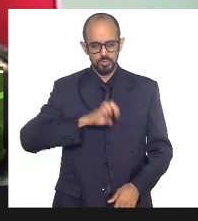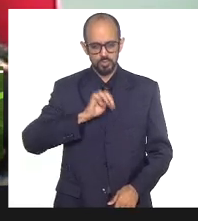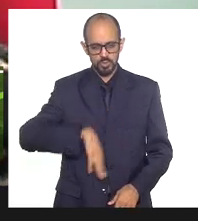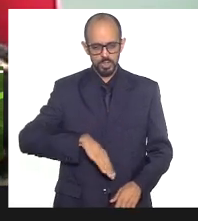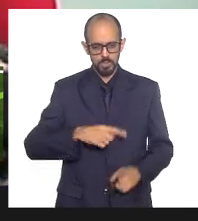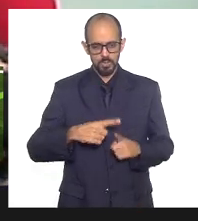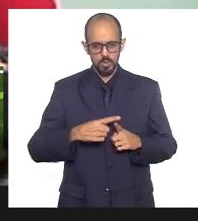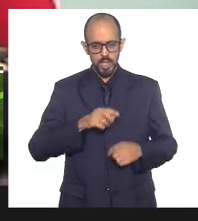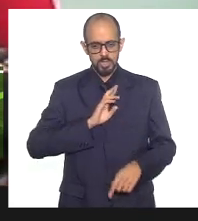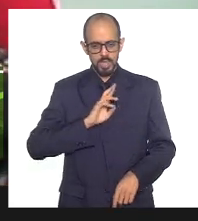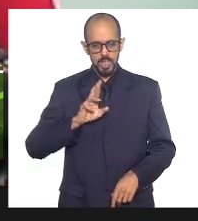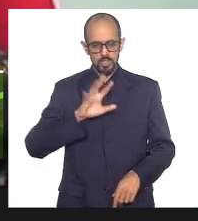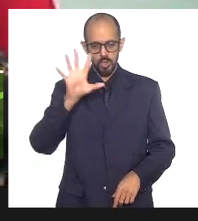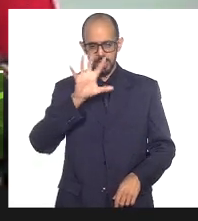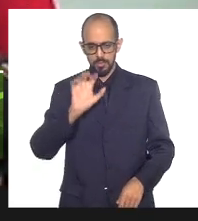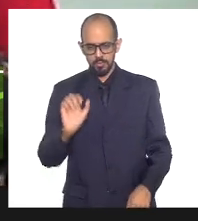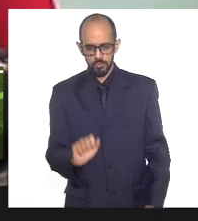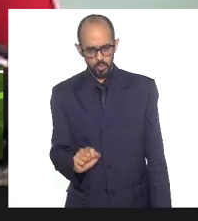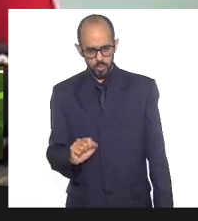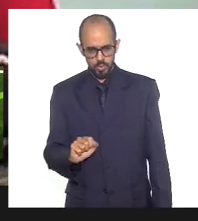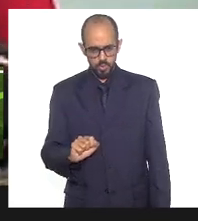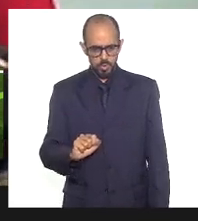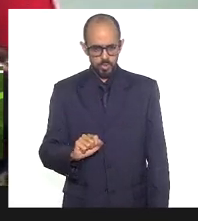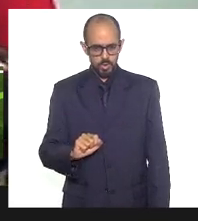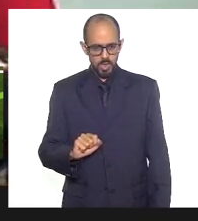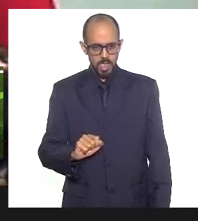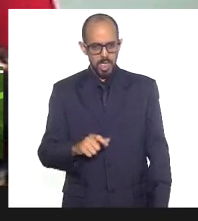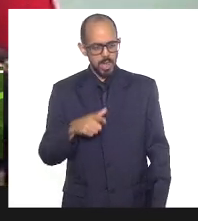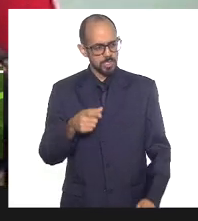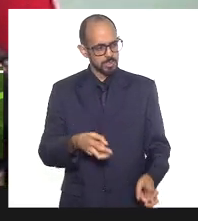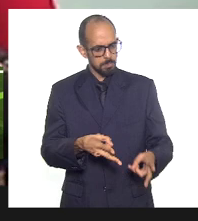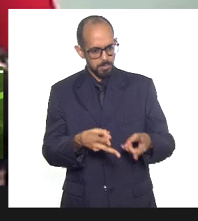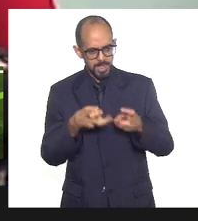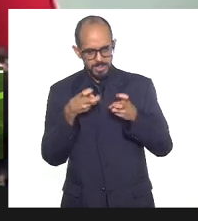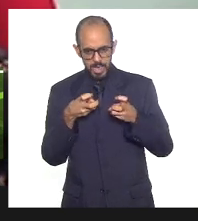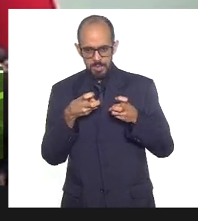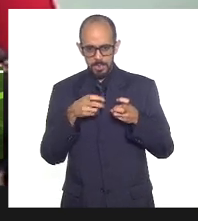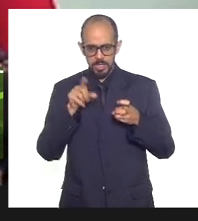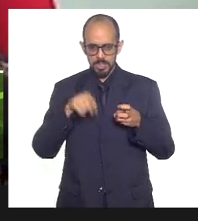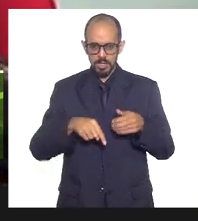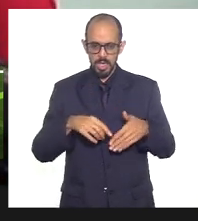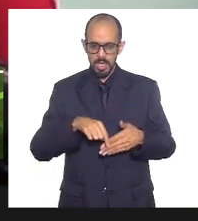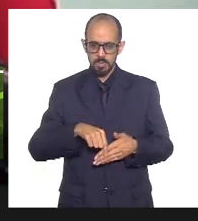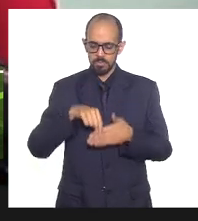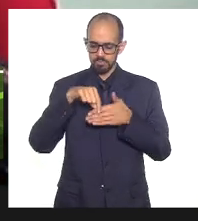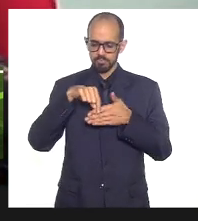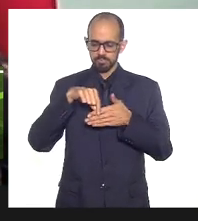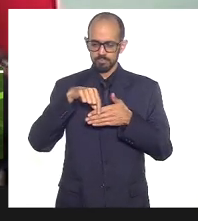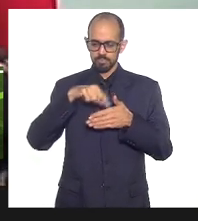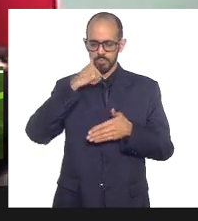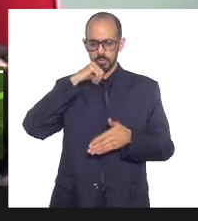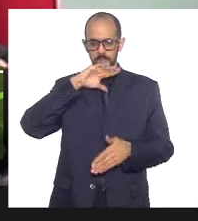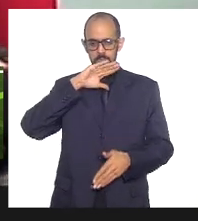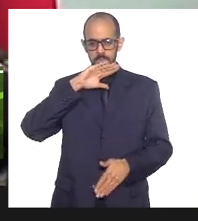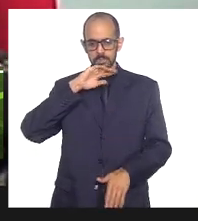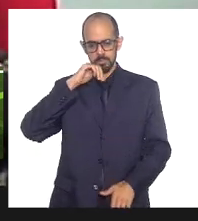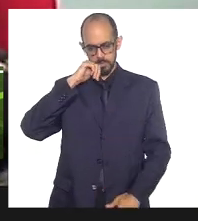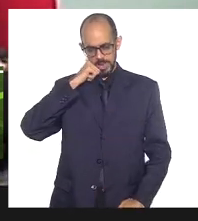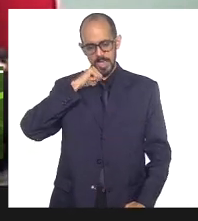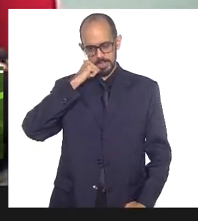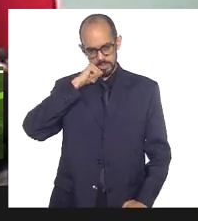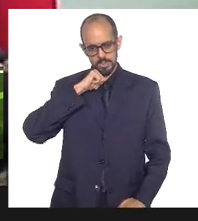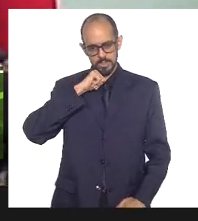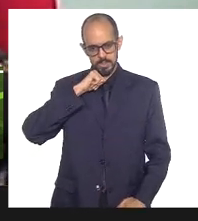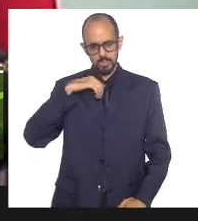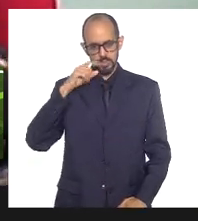matriz africana se notabilizam por serem conduzidas por mulheres. É